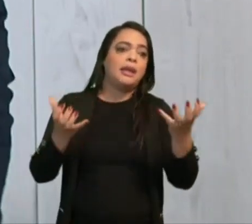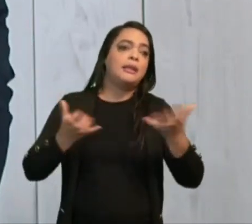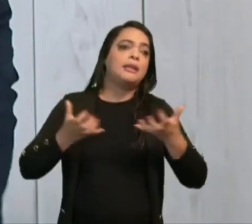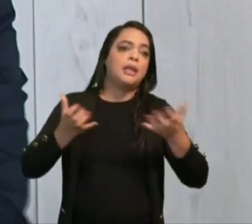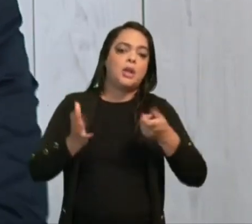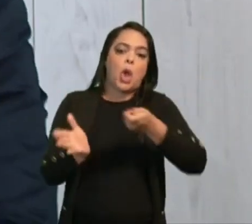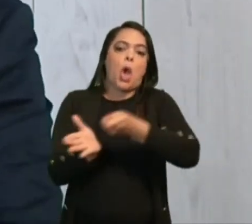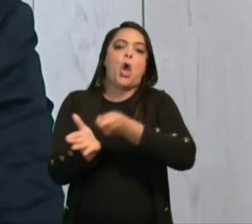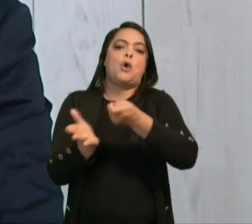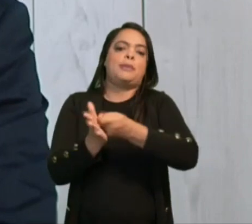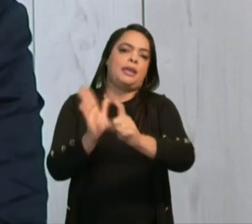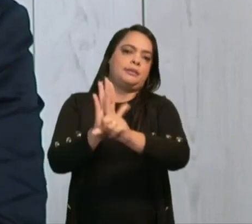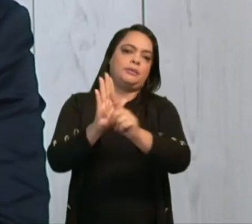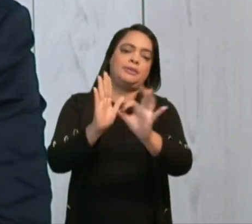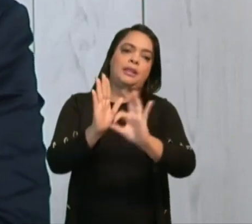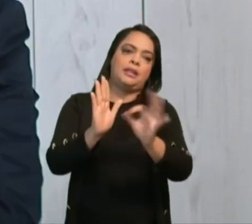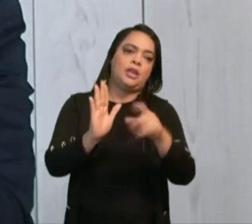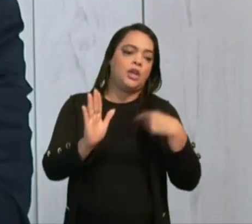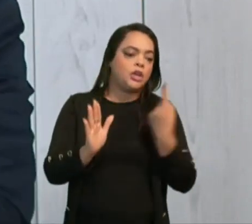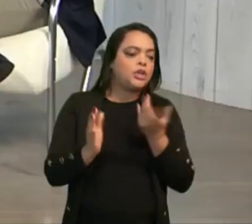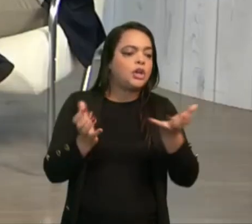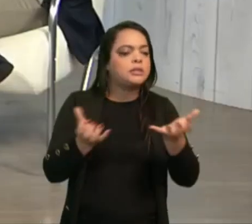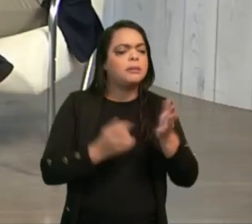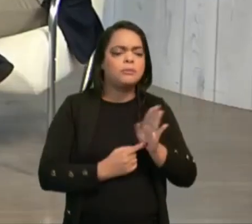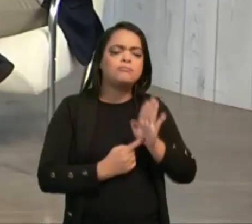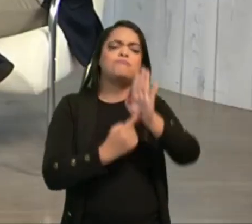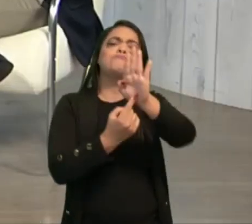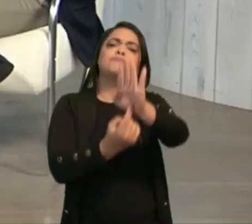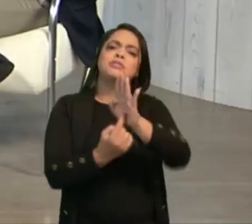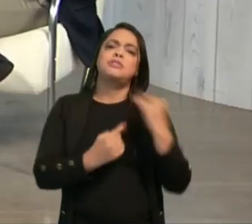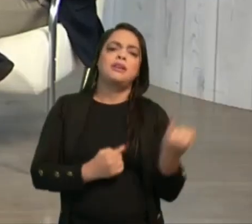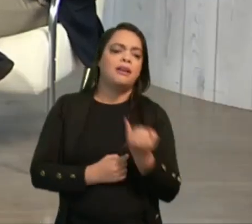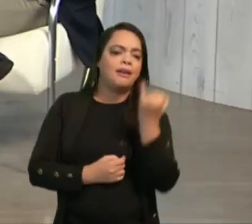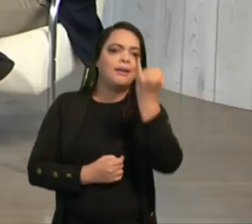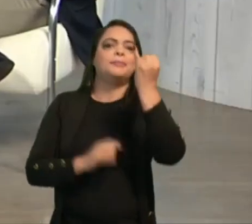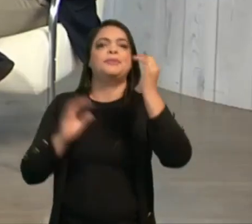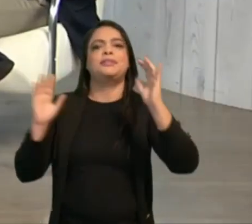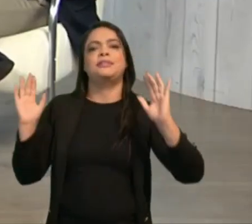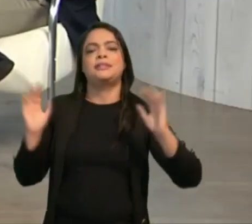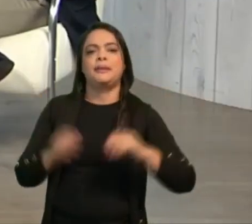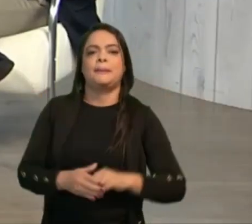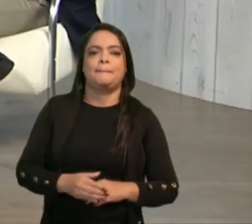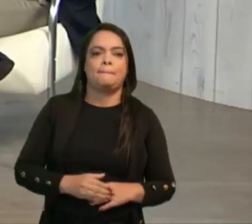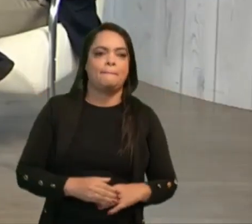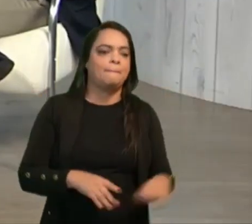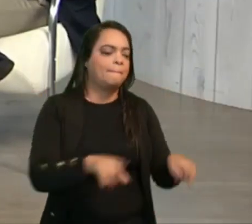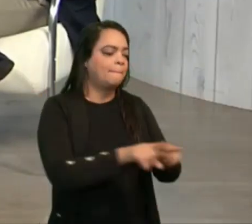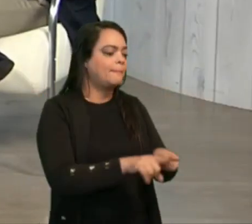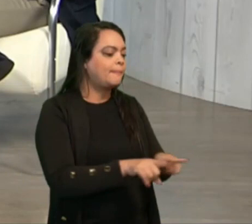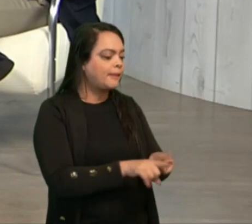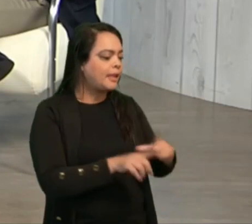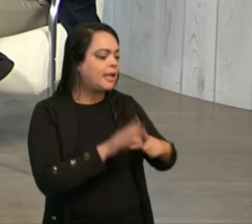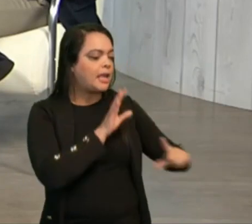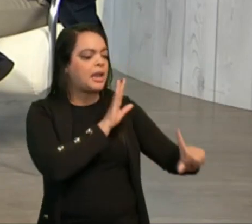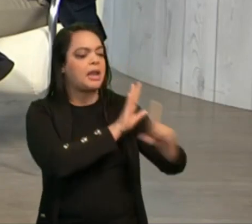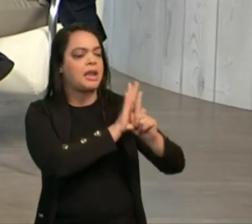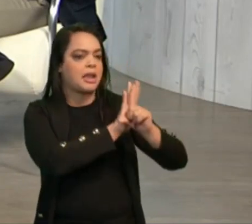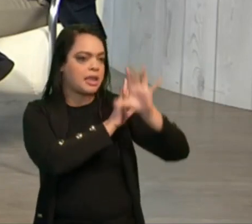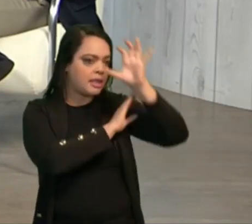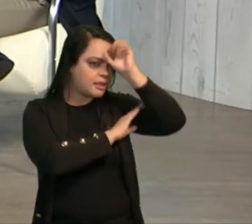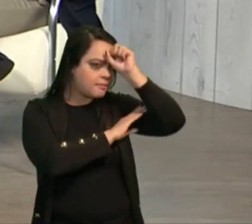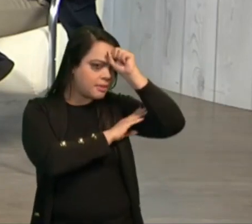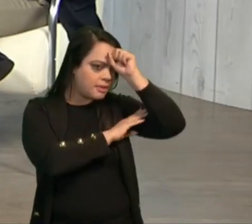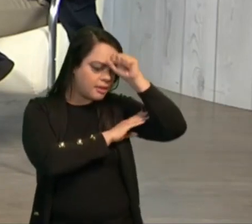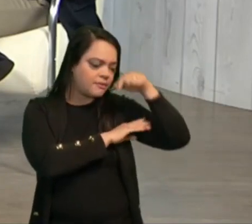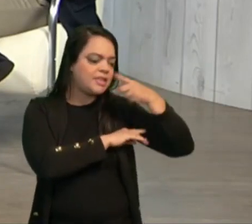a obrigação legal. Nós queremos mostrar a importância. É, e tem também a lei da aprendizagem, que você está falando dessa